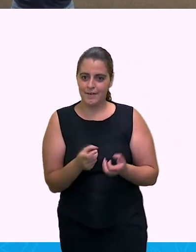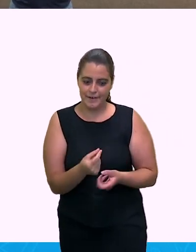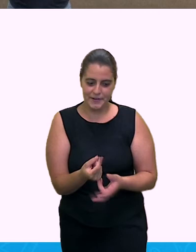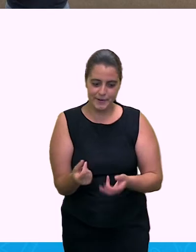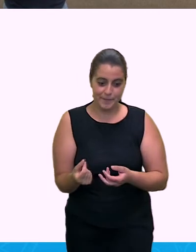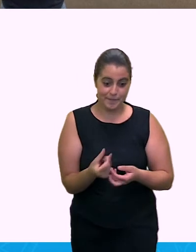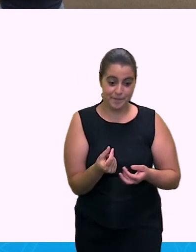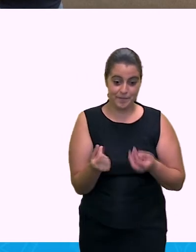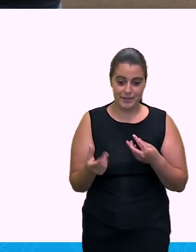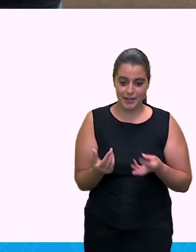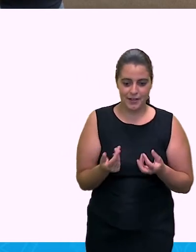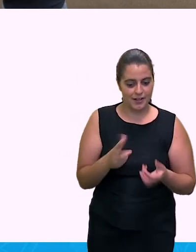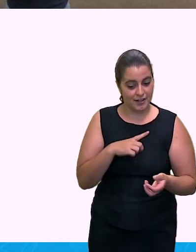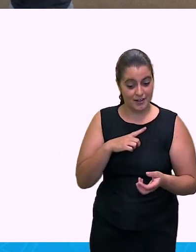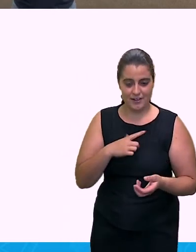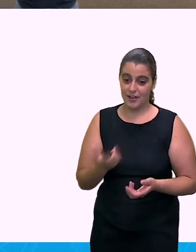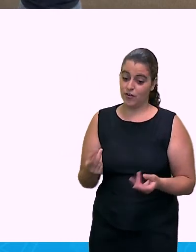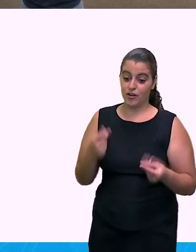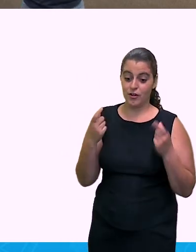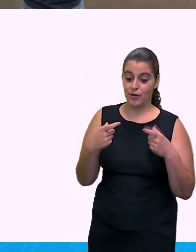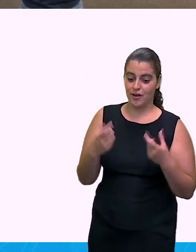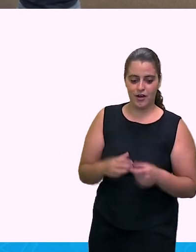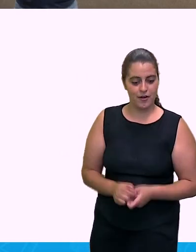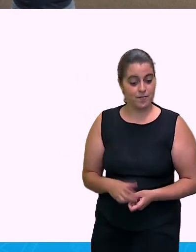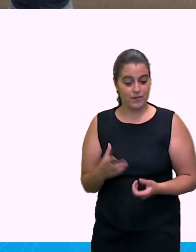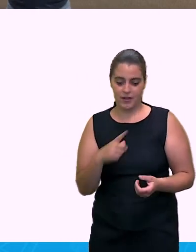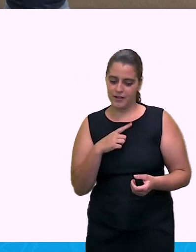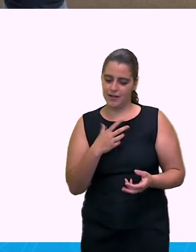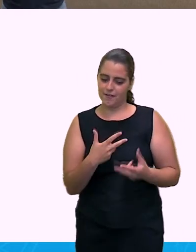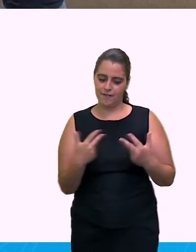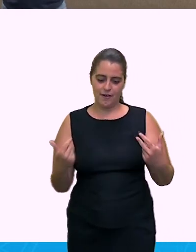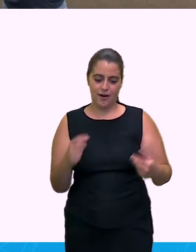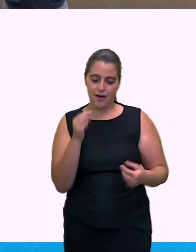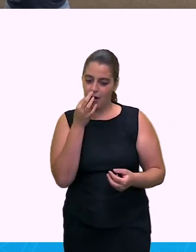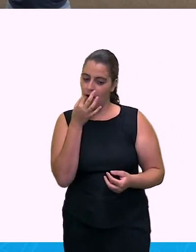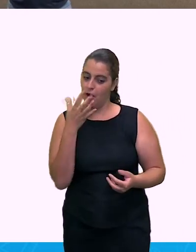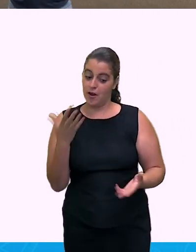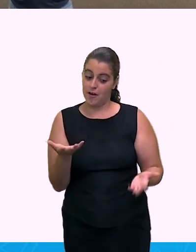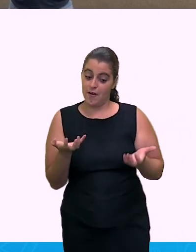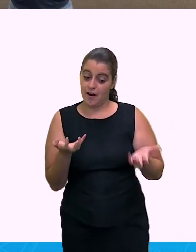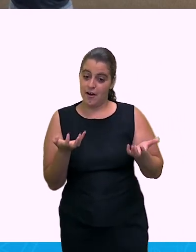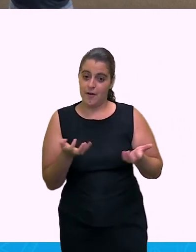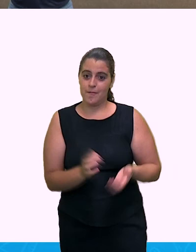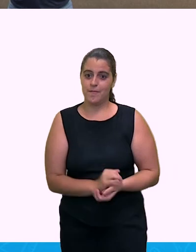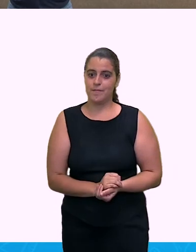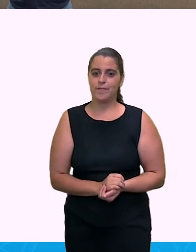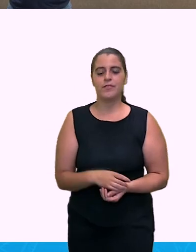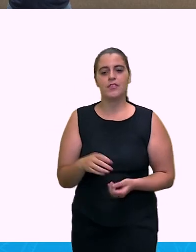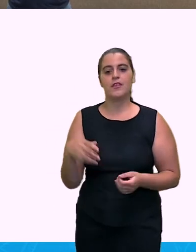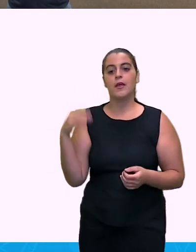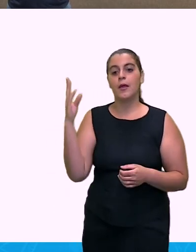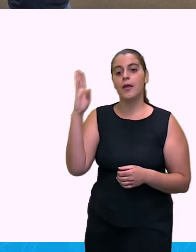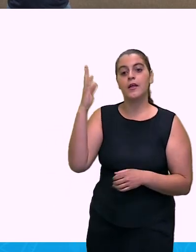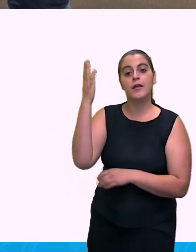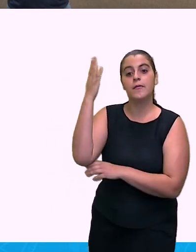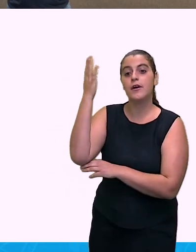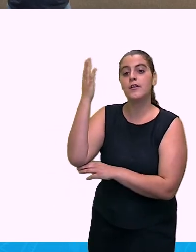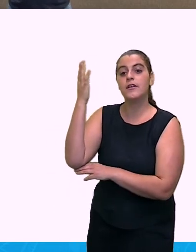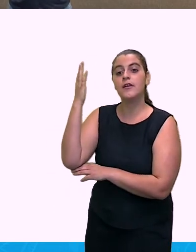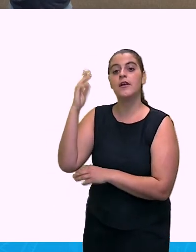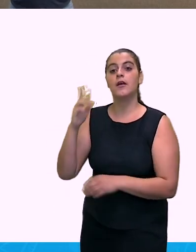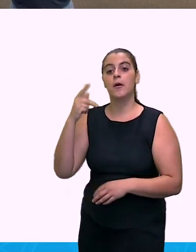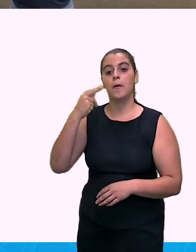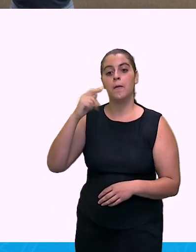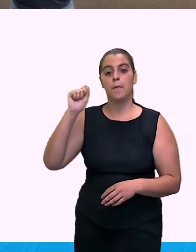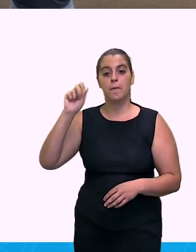pensaram, se eles têm isso aí, de onde eles tiraram, tem muito mais, a gente vai querer isso aí pra nós. E o pau-brasil, né, que